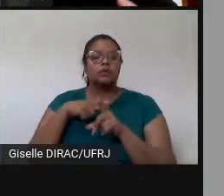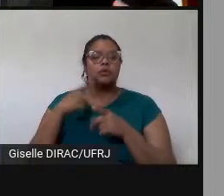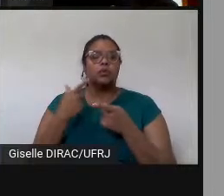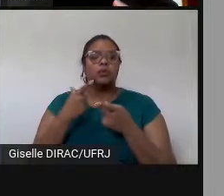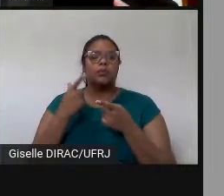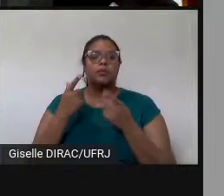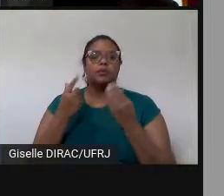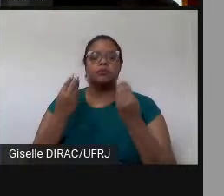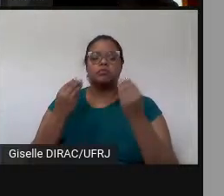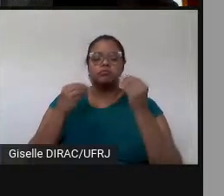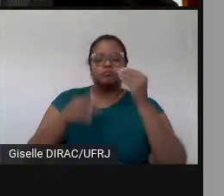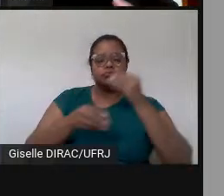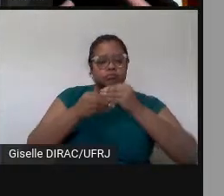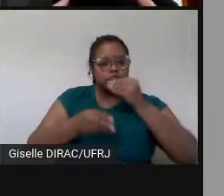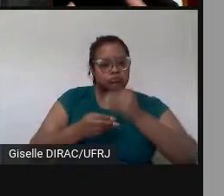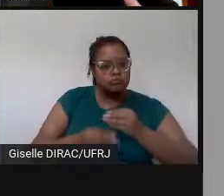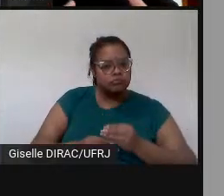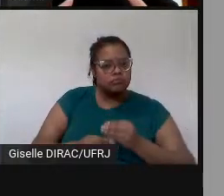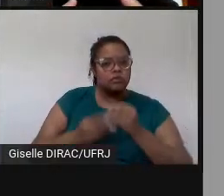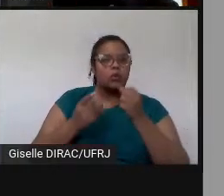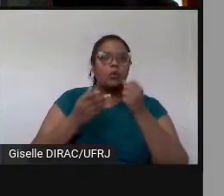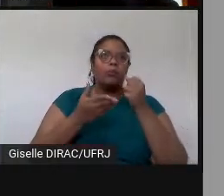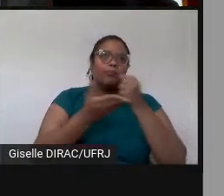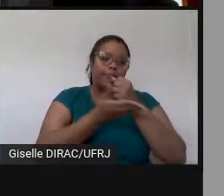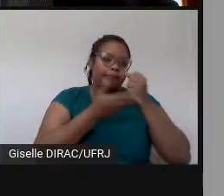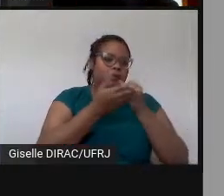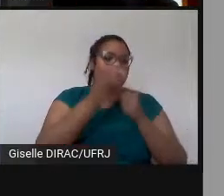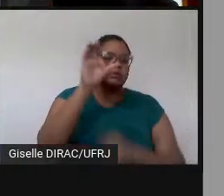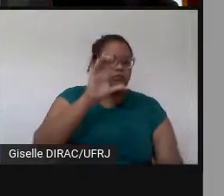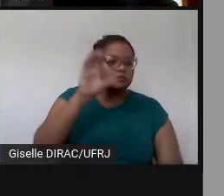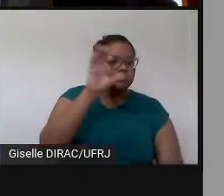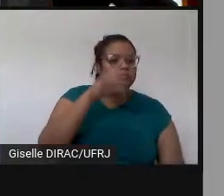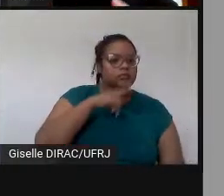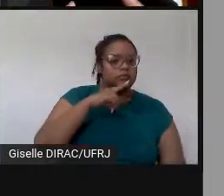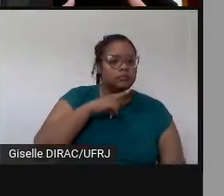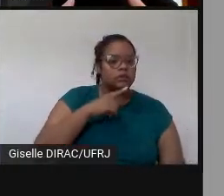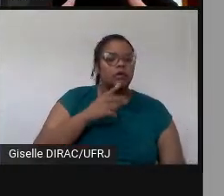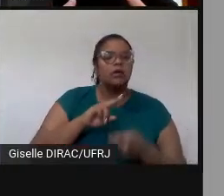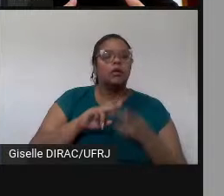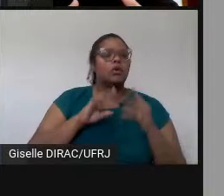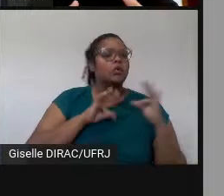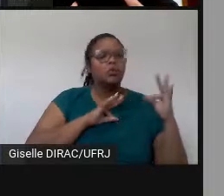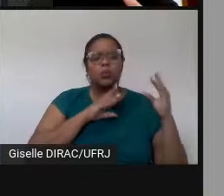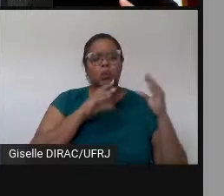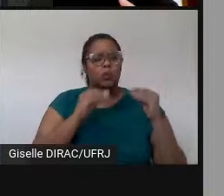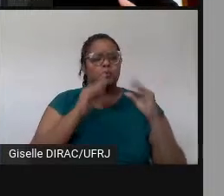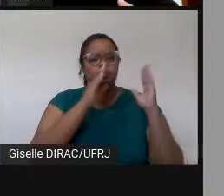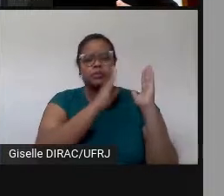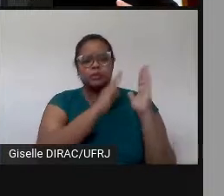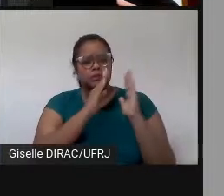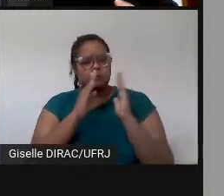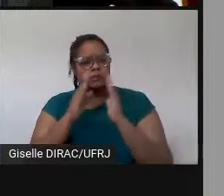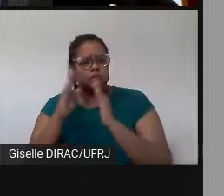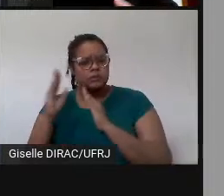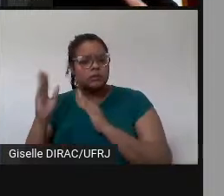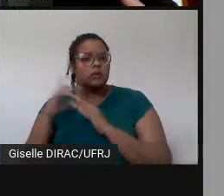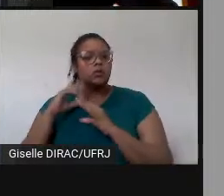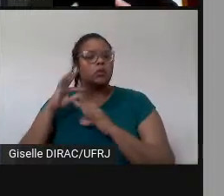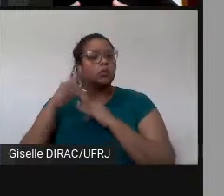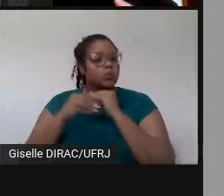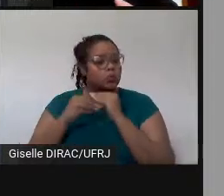indexação em bases científicas, todo esse processo, também